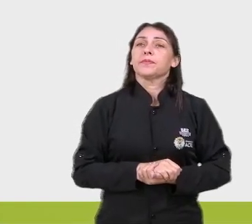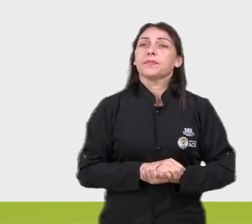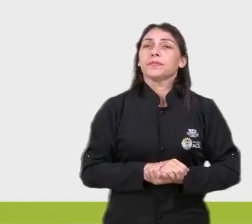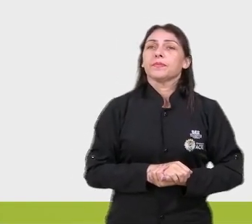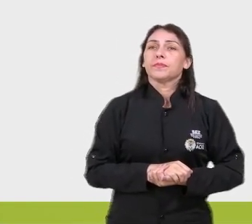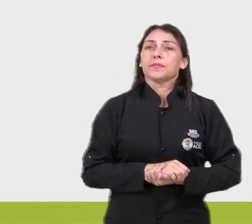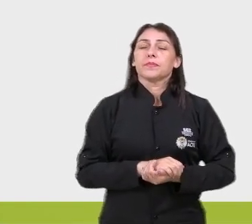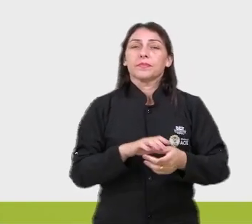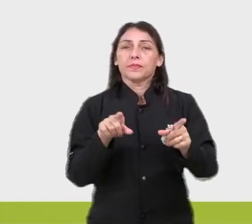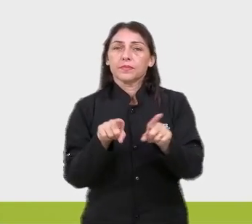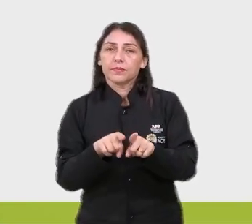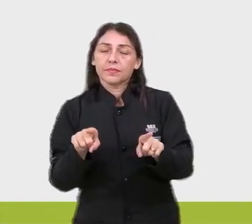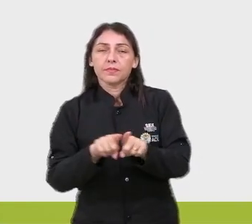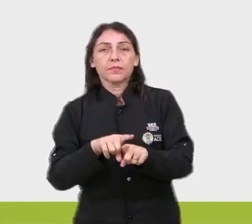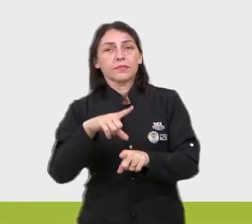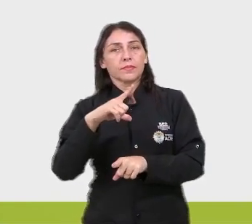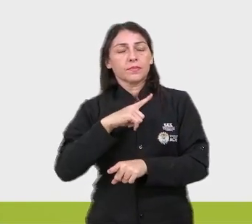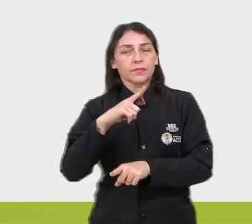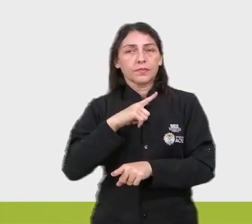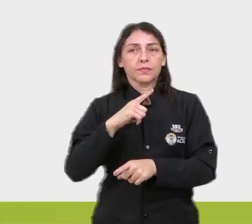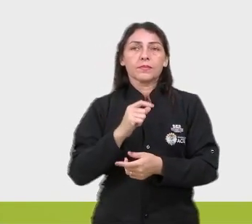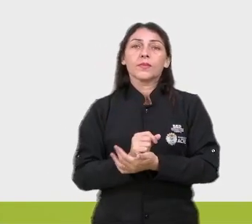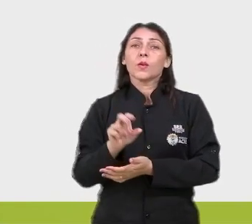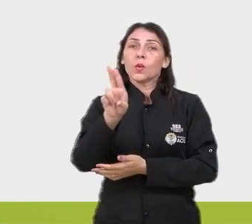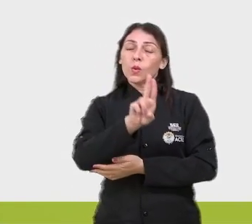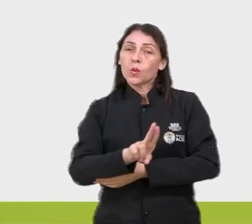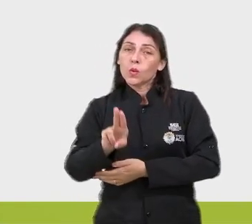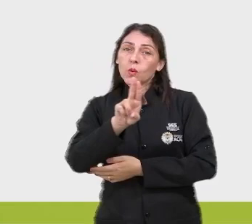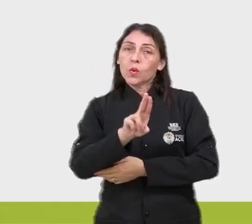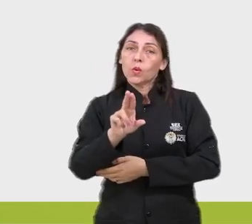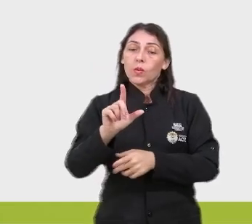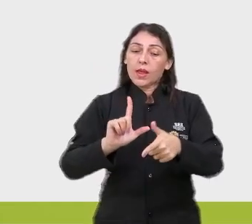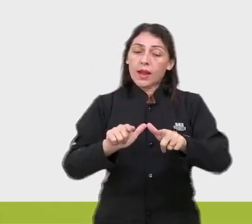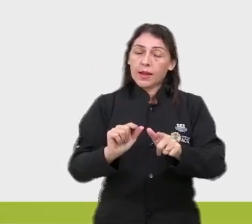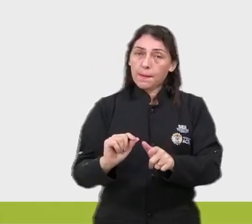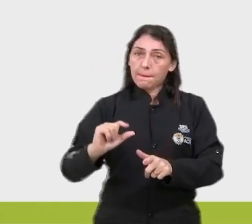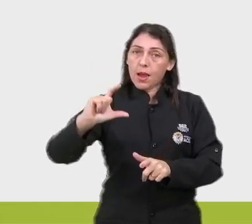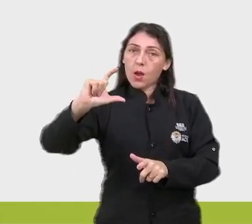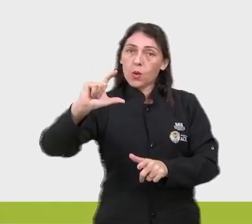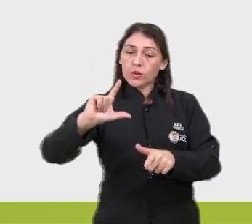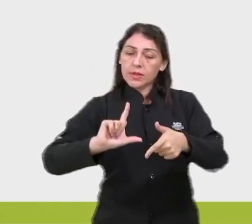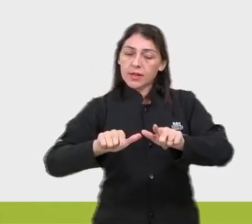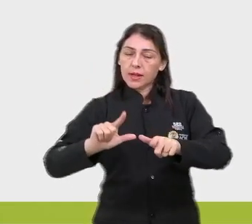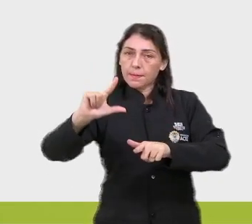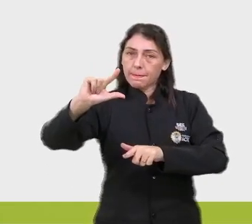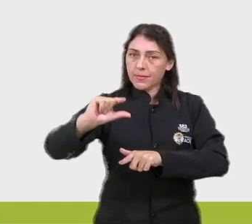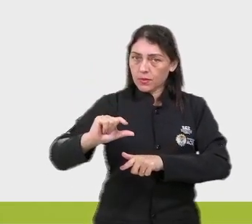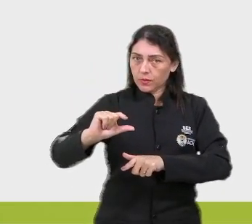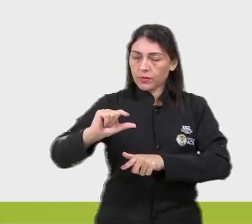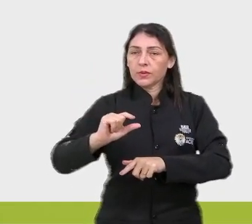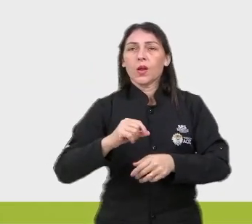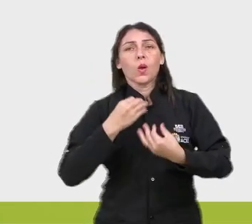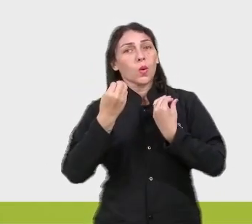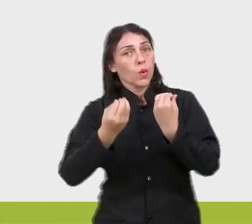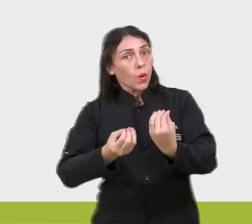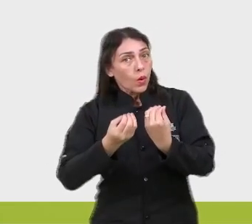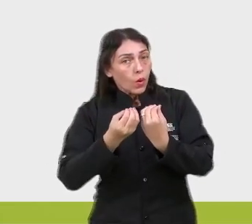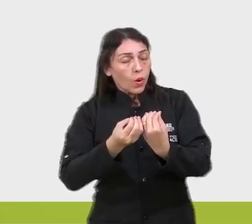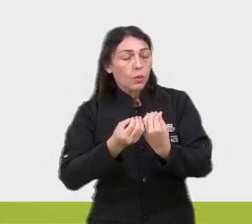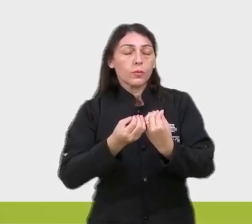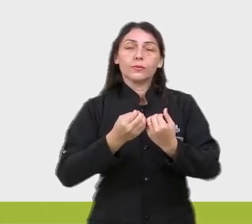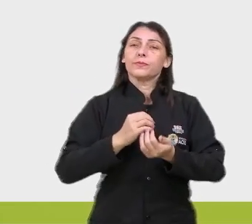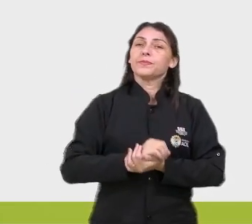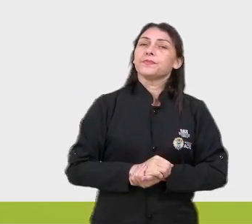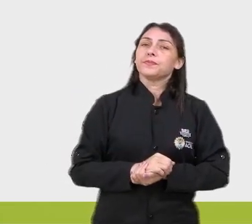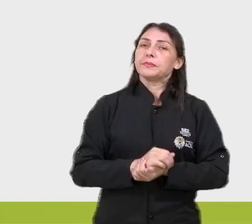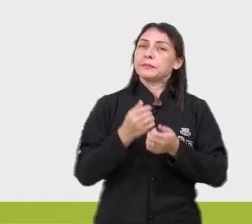Além disso, queridos, nós temos aqui a questão do uso das letras maiúsculas e minúsculas. Como que se dá?